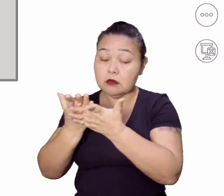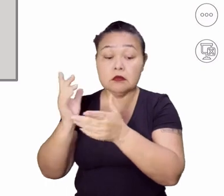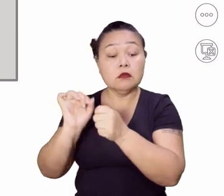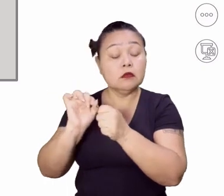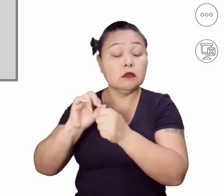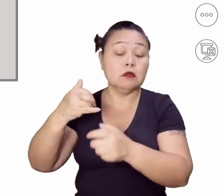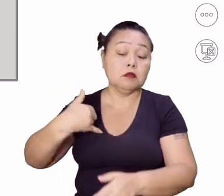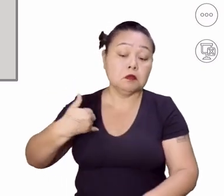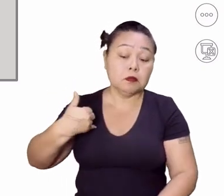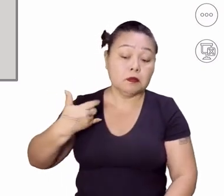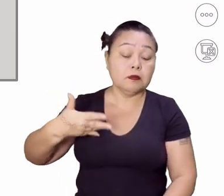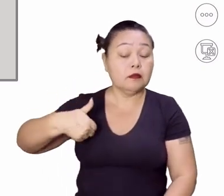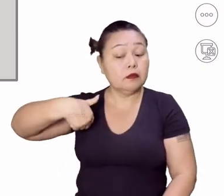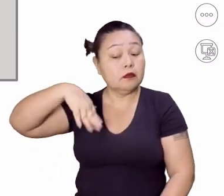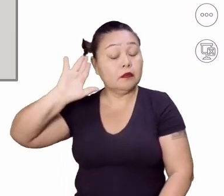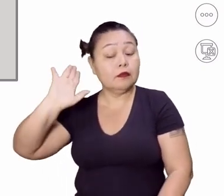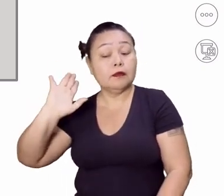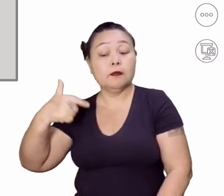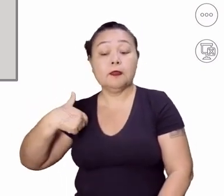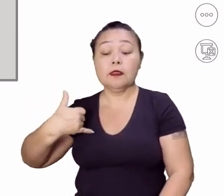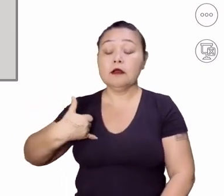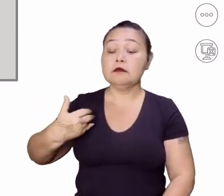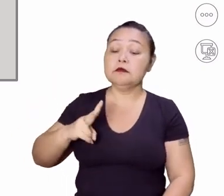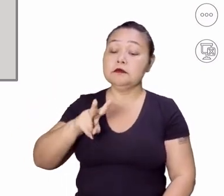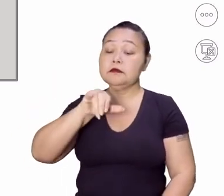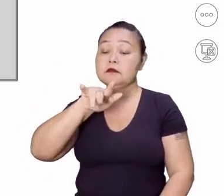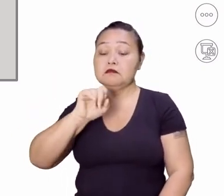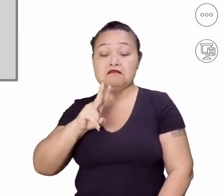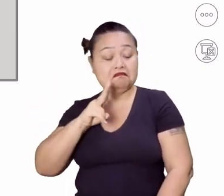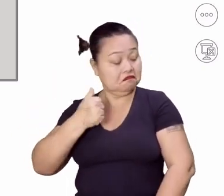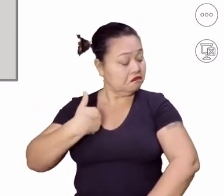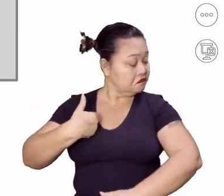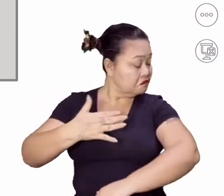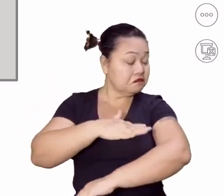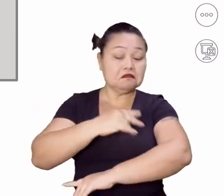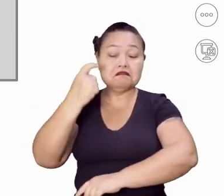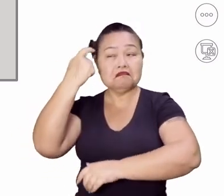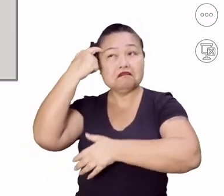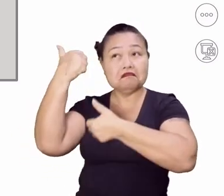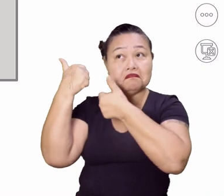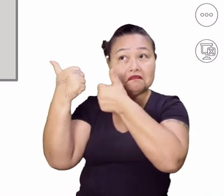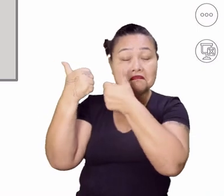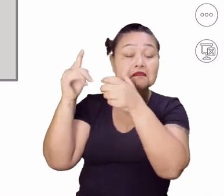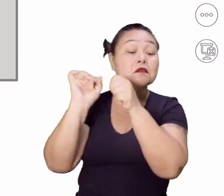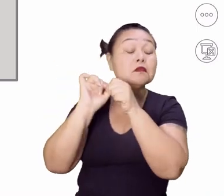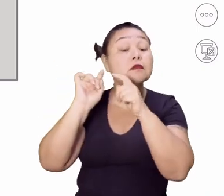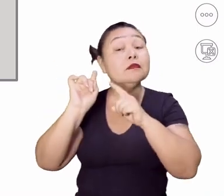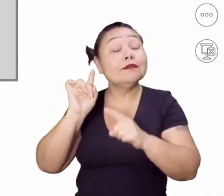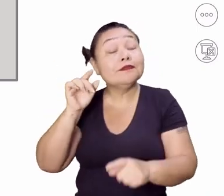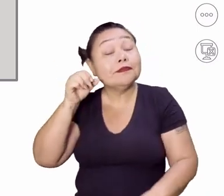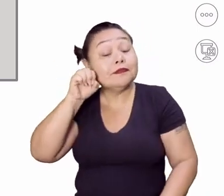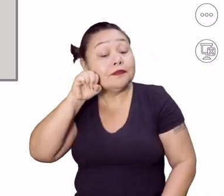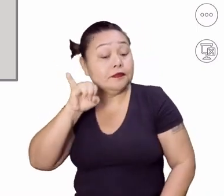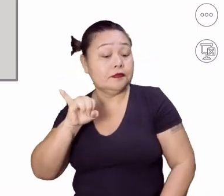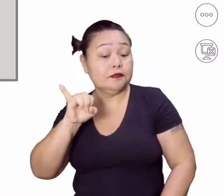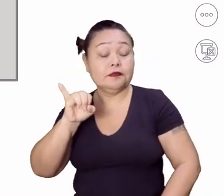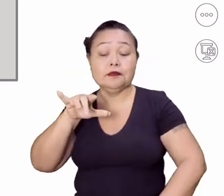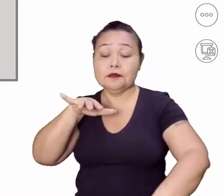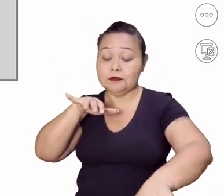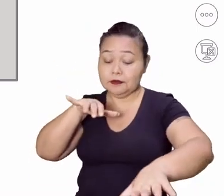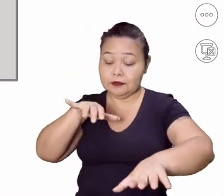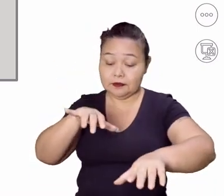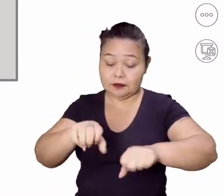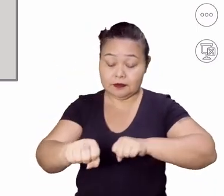maravilhosa, está no seu maior momento de vigor físico, intelectual, mas se ela não está com a